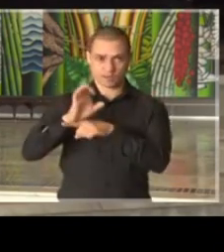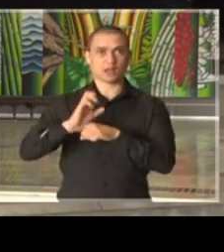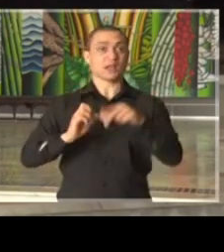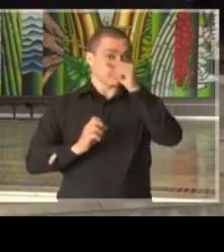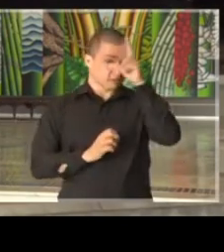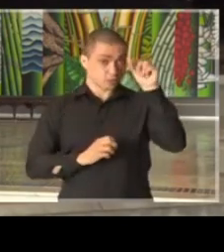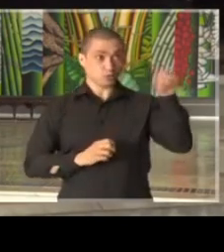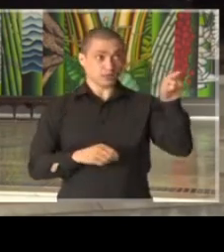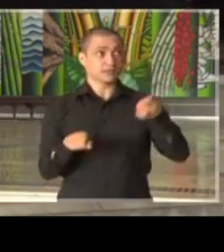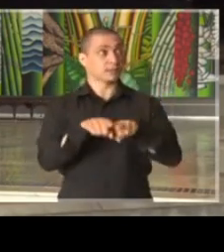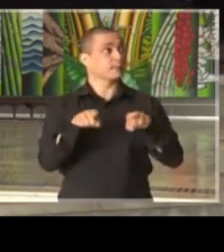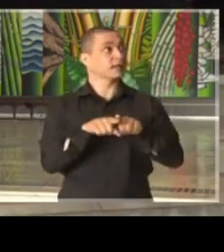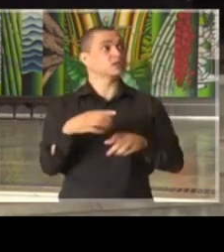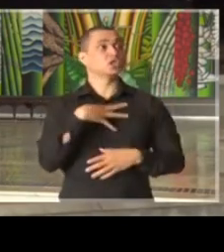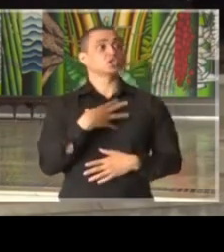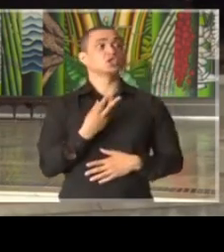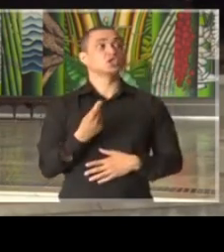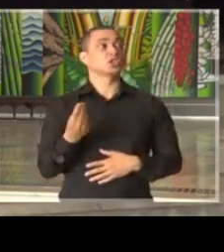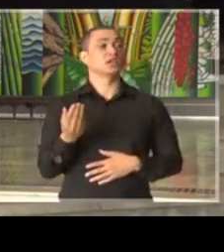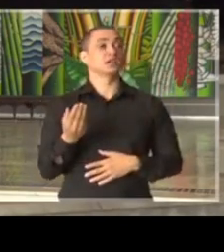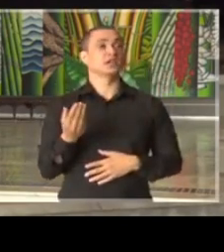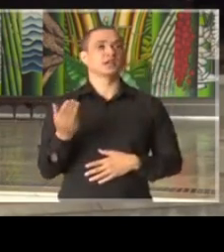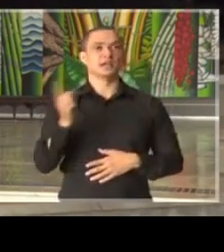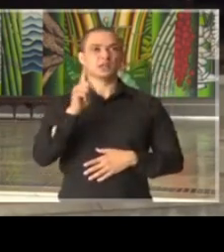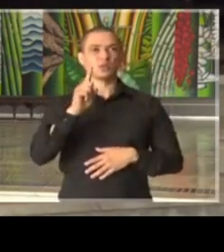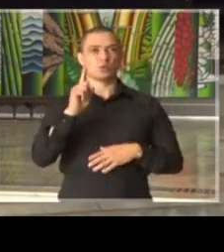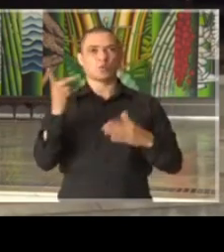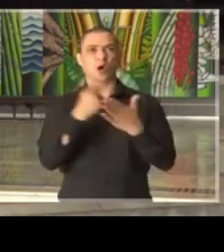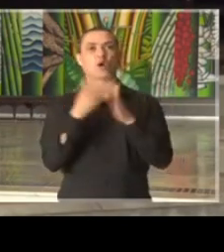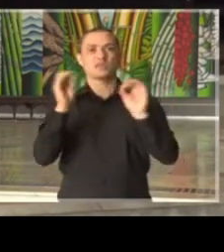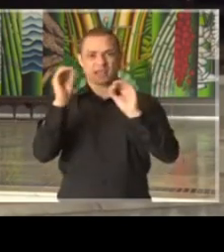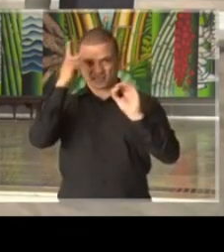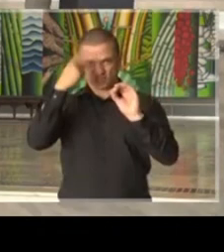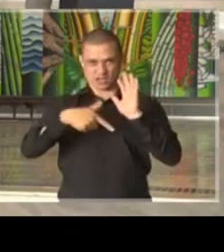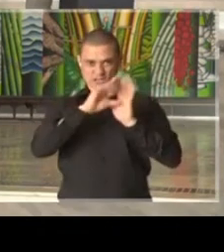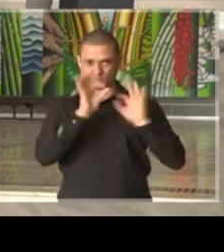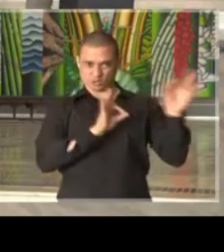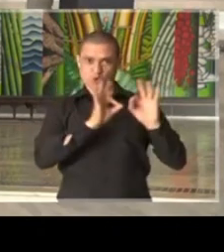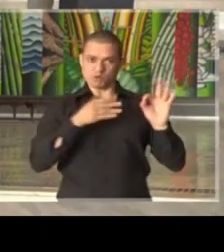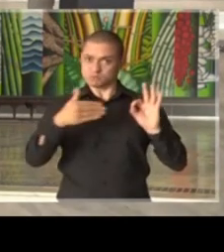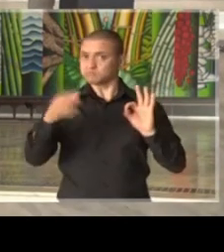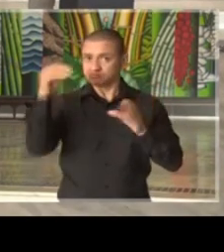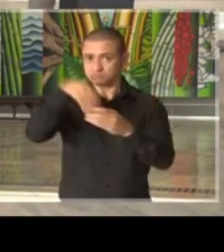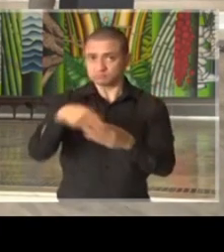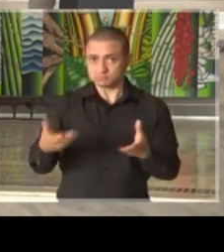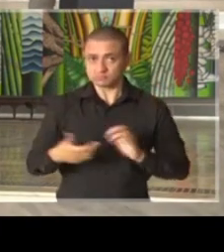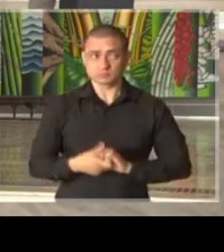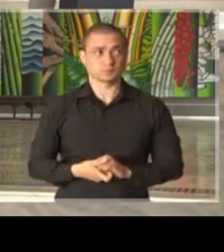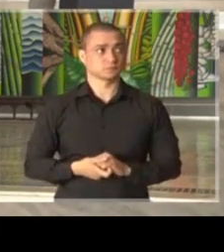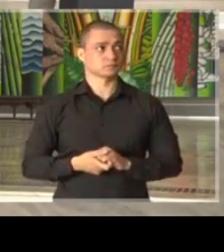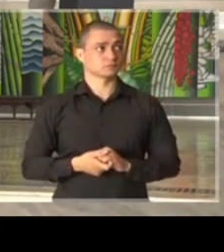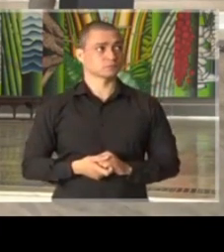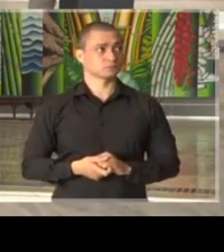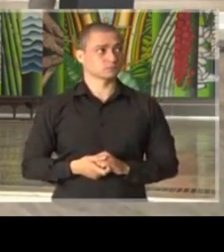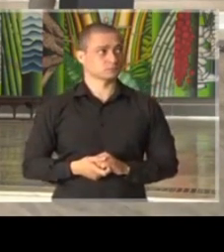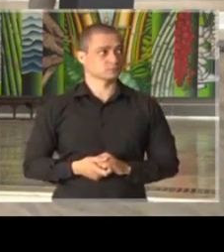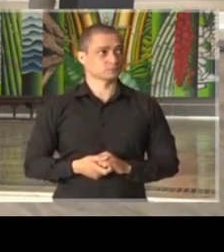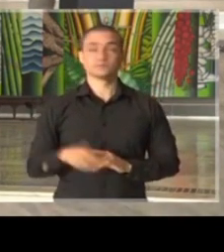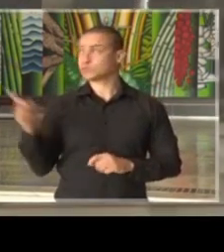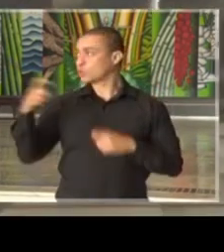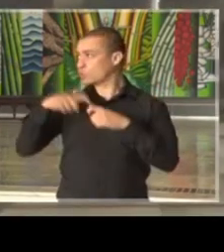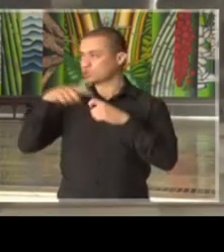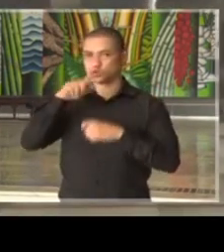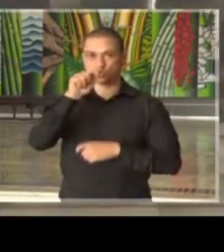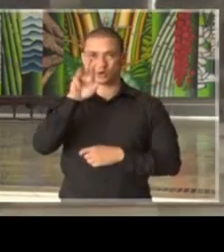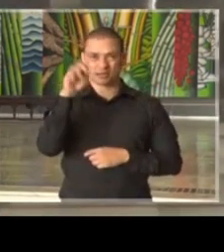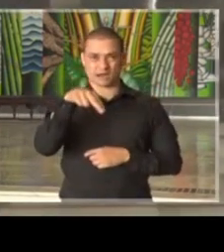sentido de que não ocorra nada que não estivesse sendo planejado. Posso cumprir o Dr. Guerma? Eu assisti a